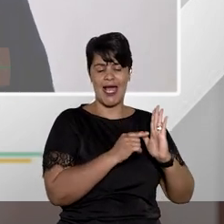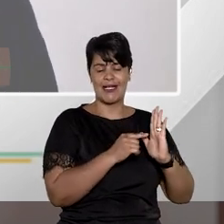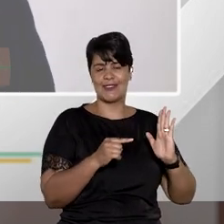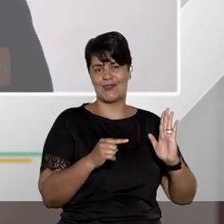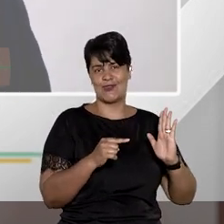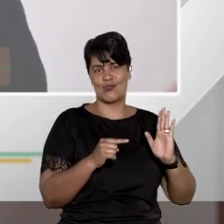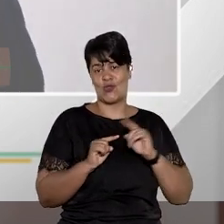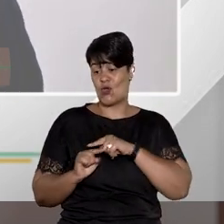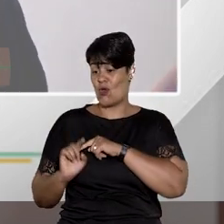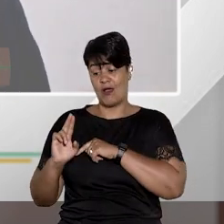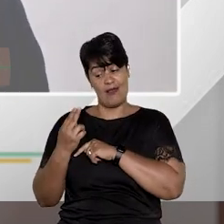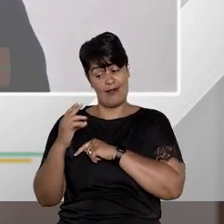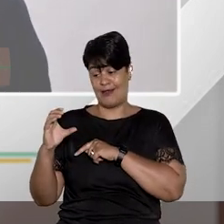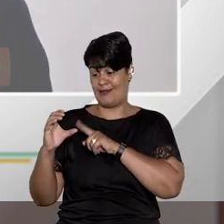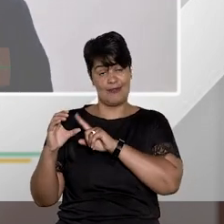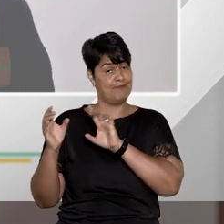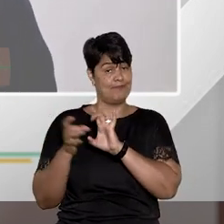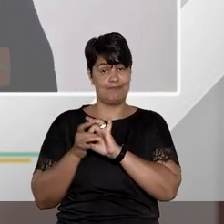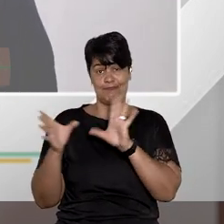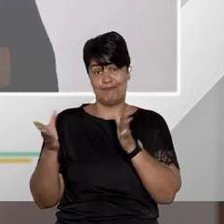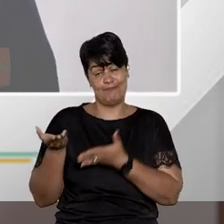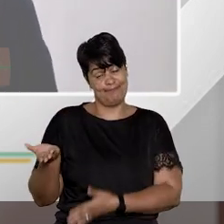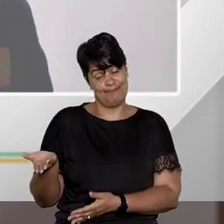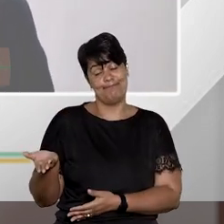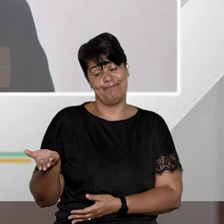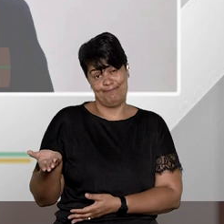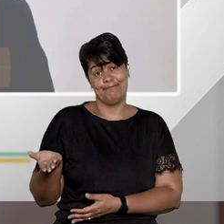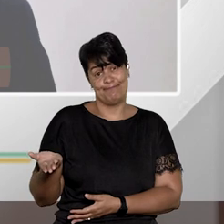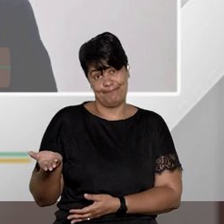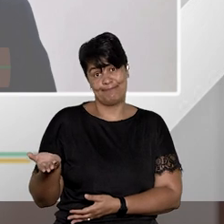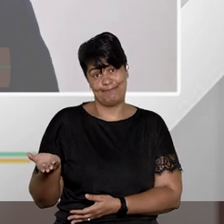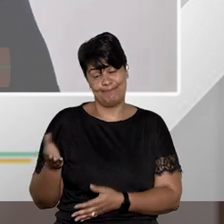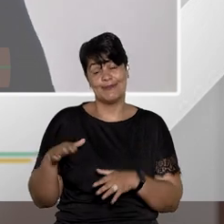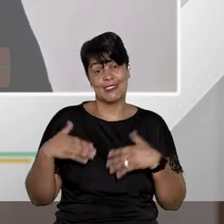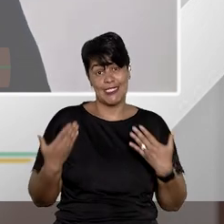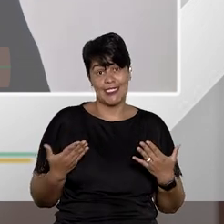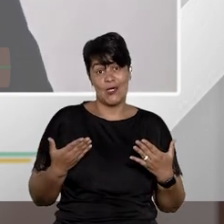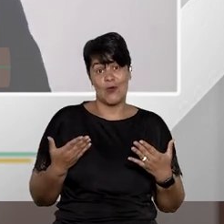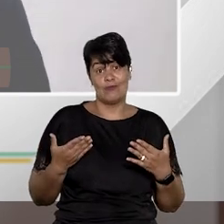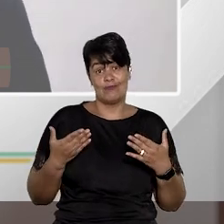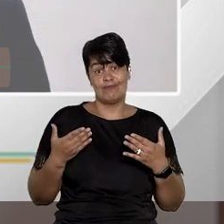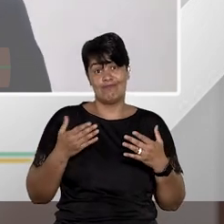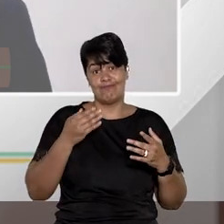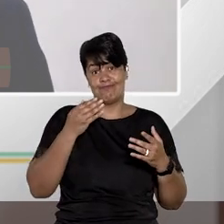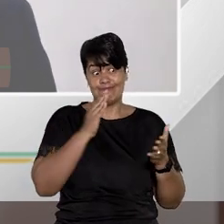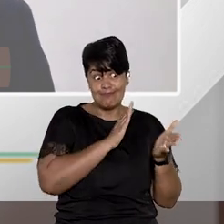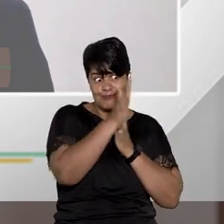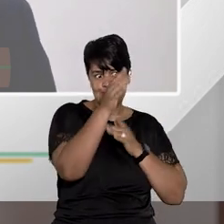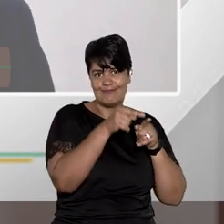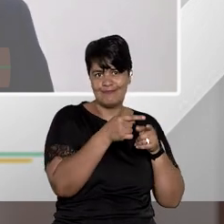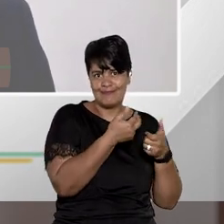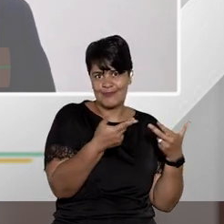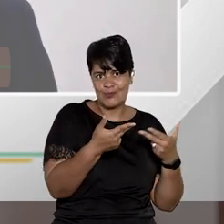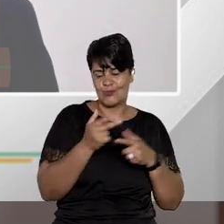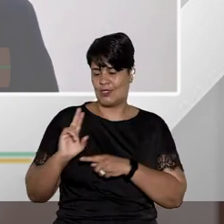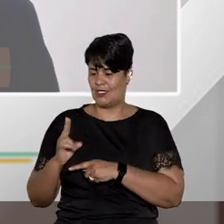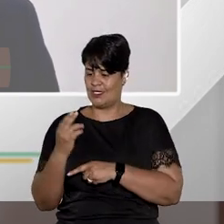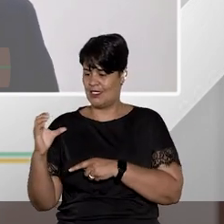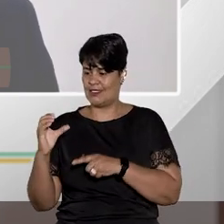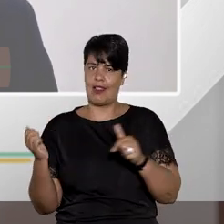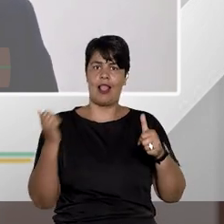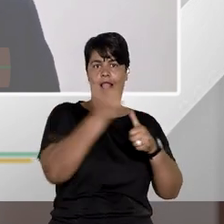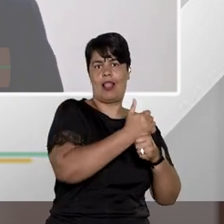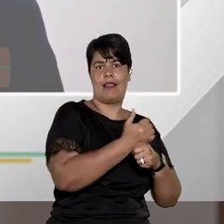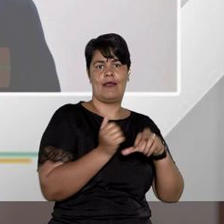apertado. a impetração do habeas corpus não teria esse mesmo rigor. Então, para fugir do rigor, entra com habeas corpus em